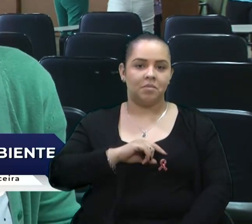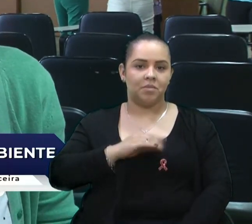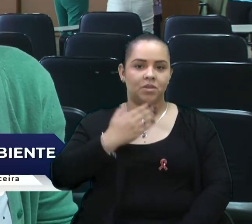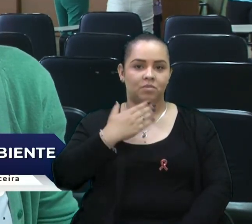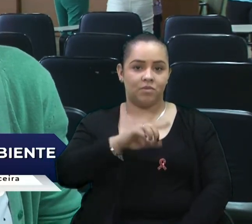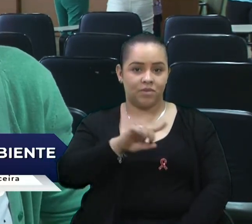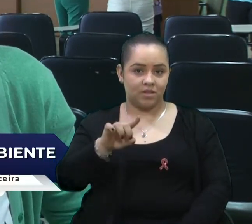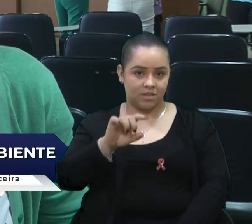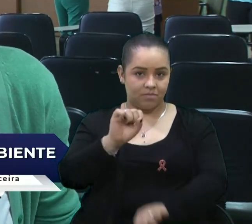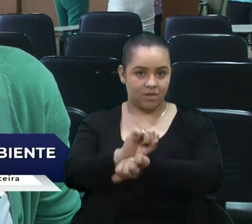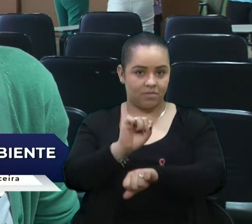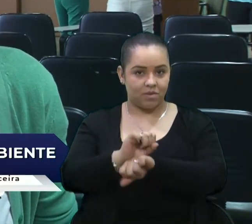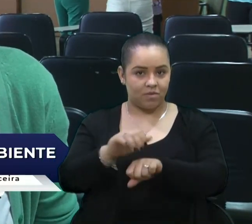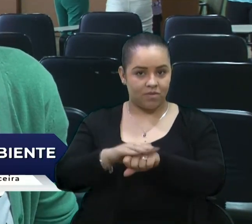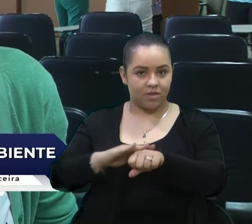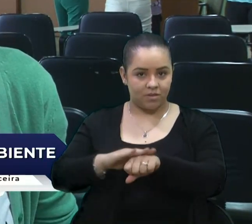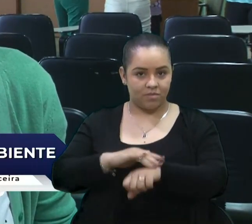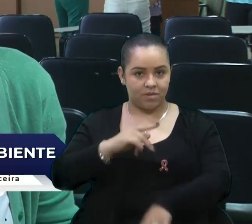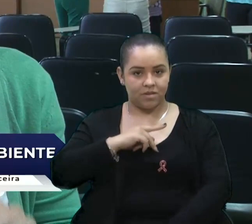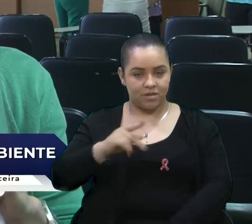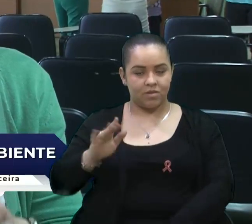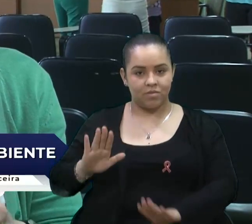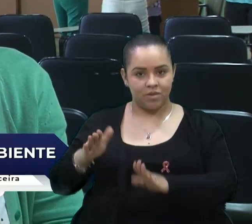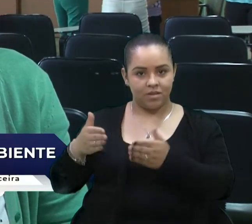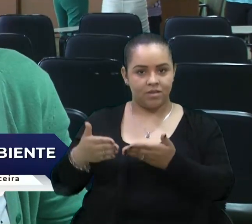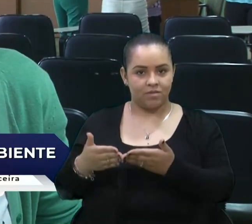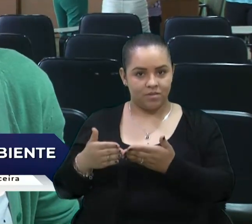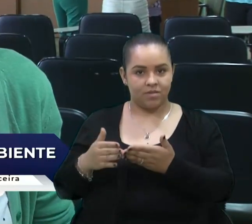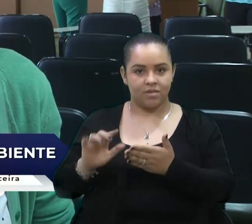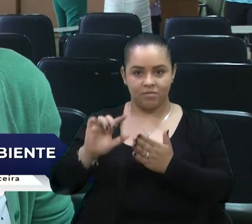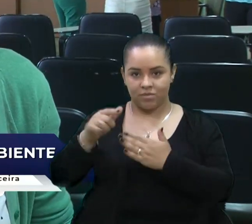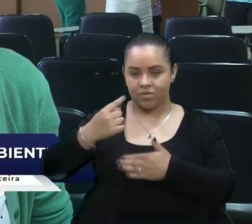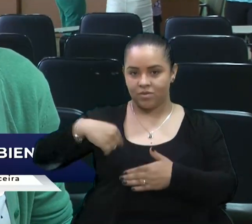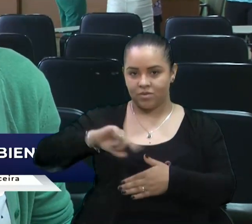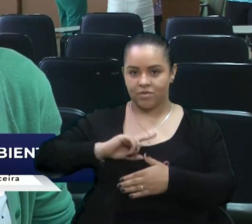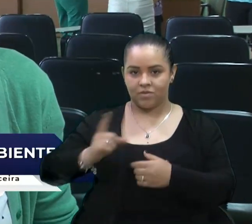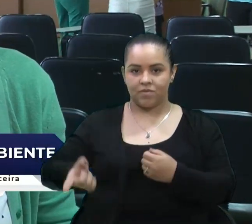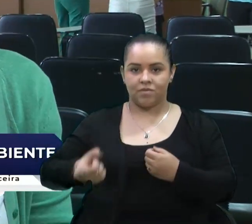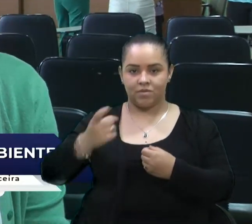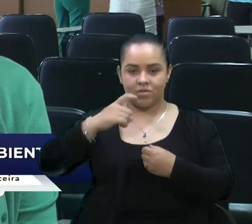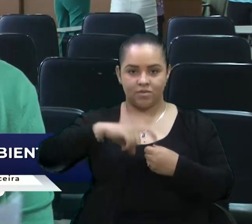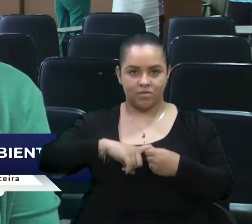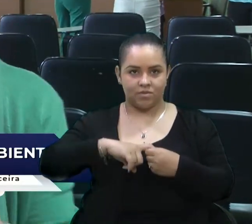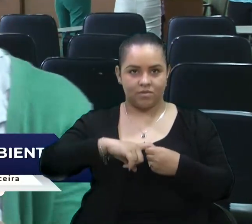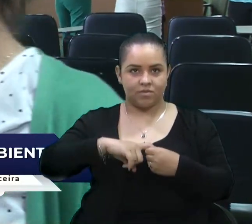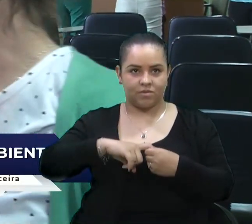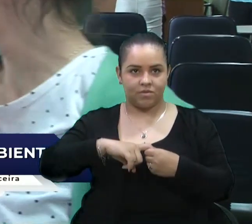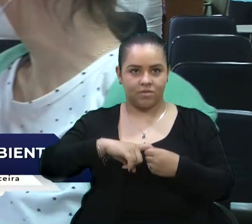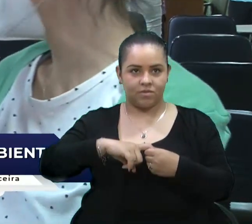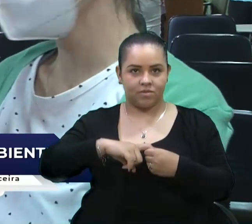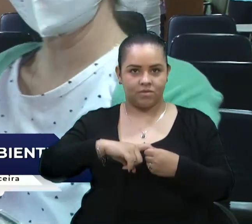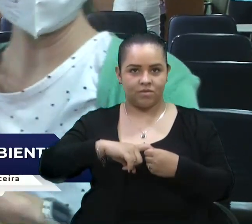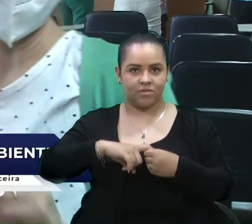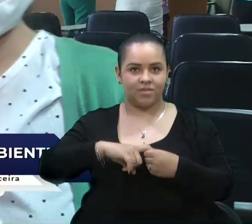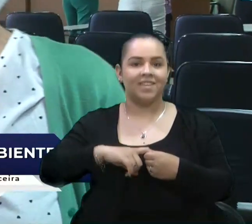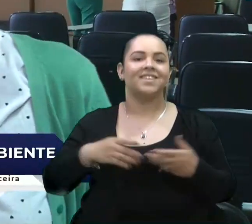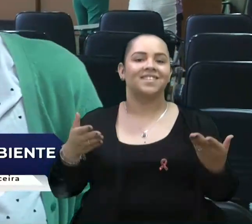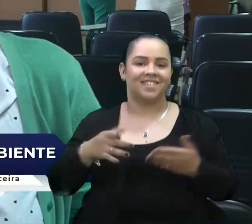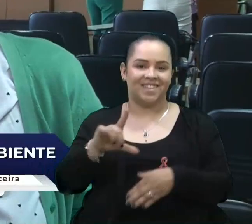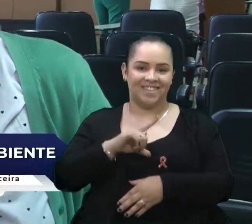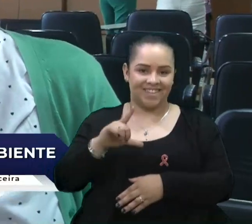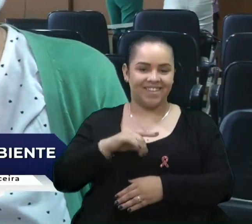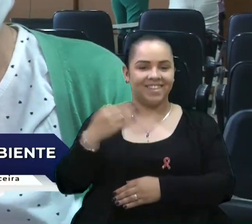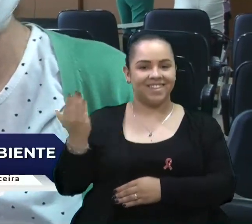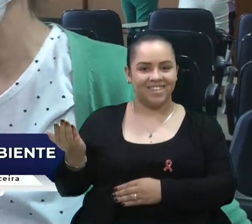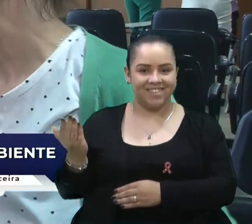possa conversar então com o presidente da comissão então em breve a gente volta já já. Ah não a gente já está com o